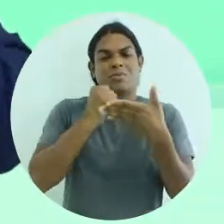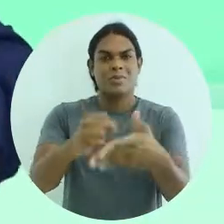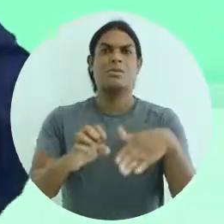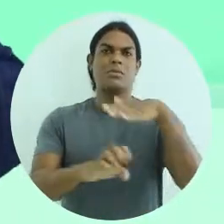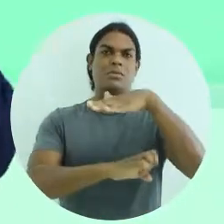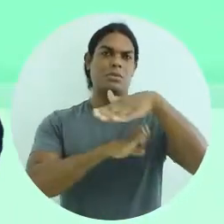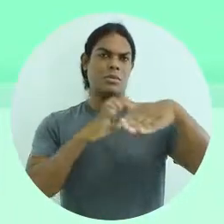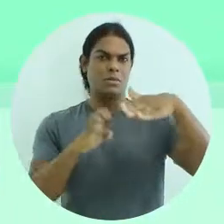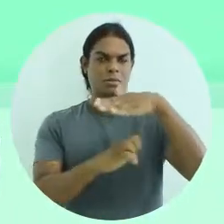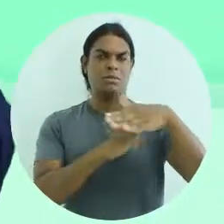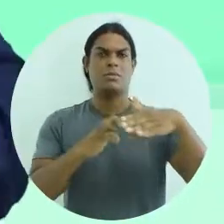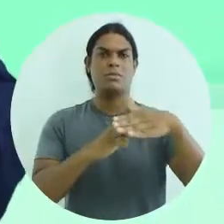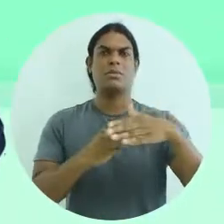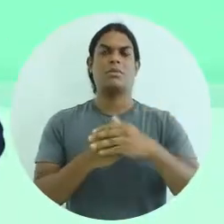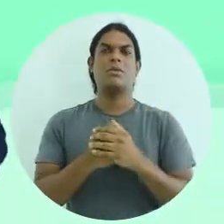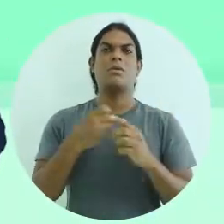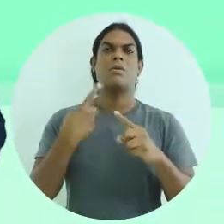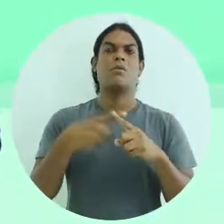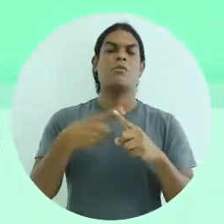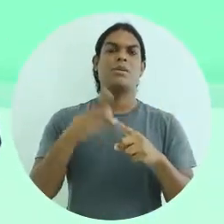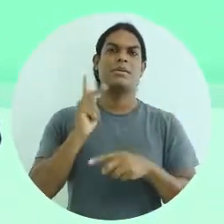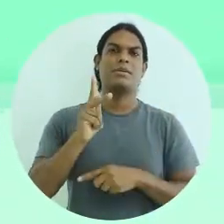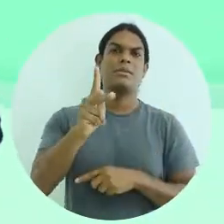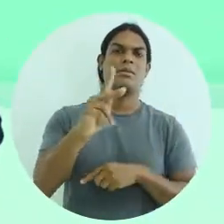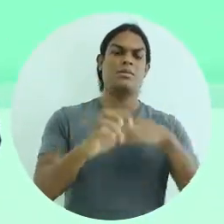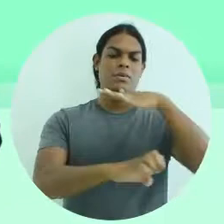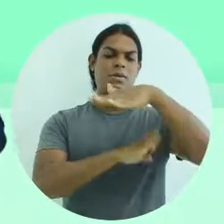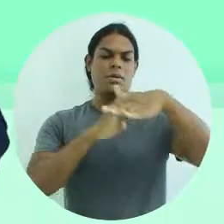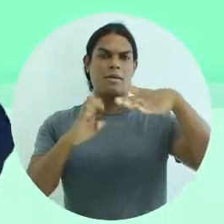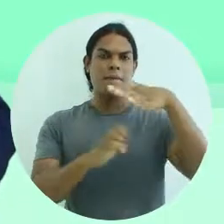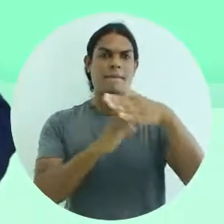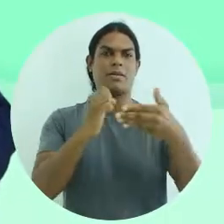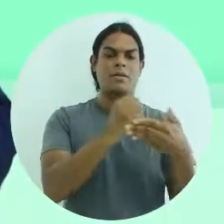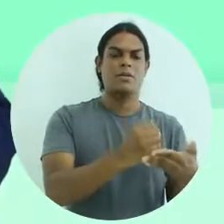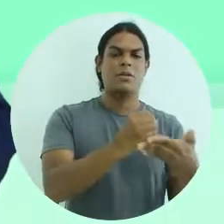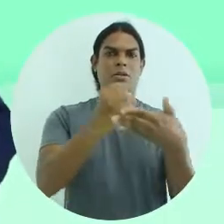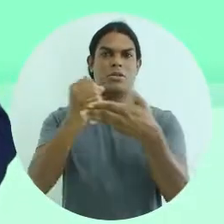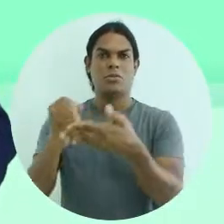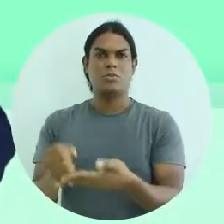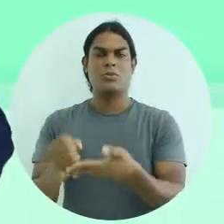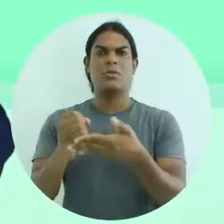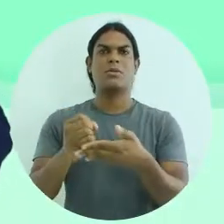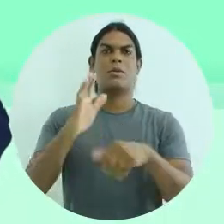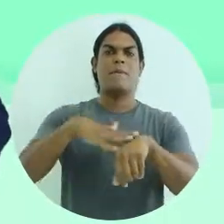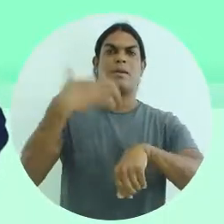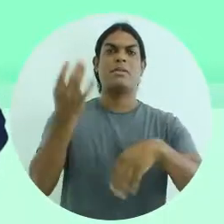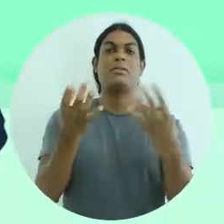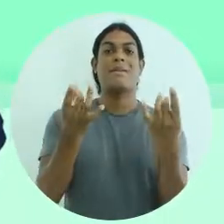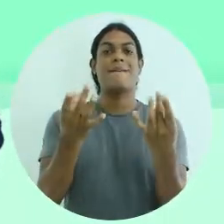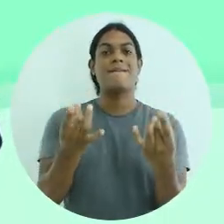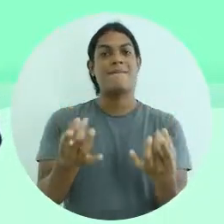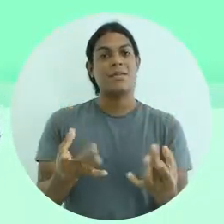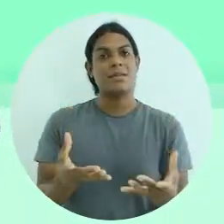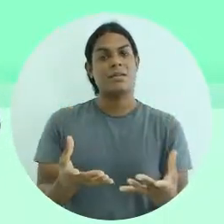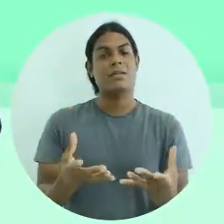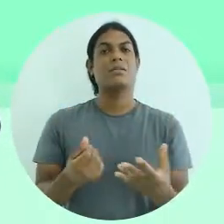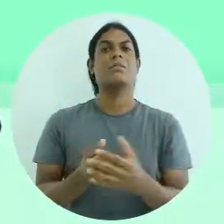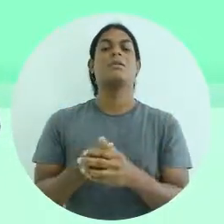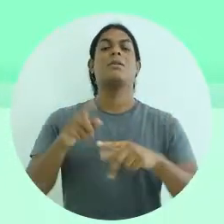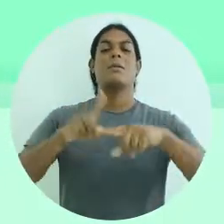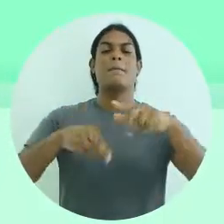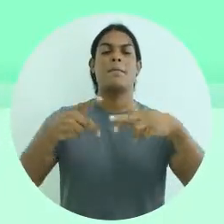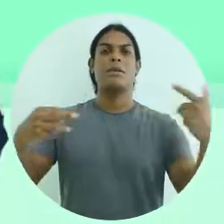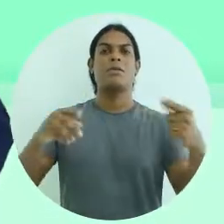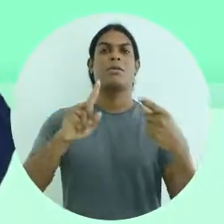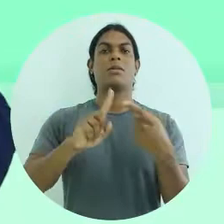a exportar cada vez mais, porque cada vez que a gente exporta, a gente está vendendo nossas mercadorias no exterior e